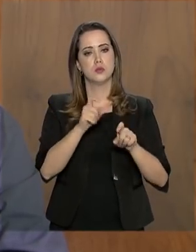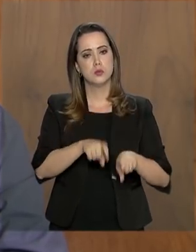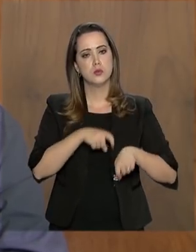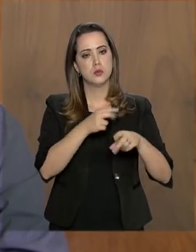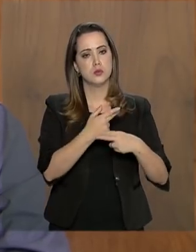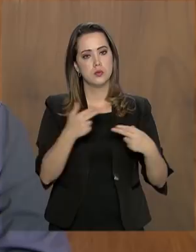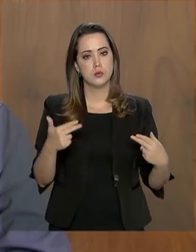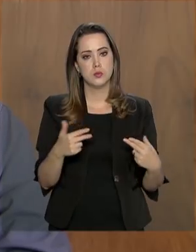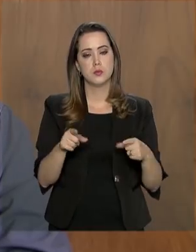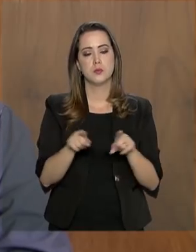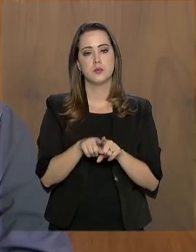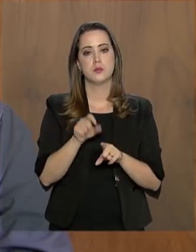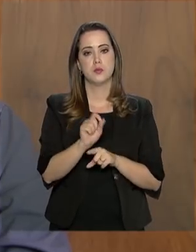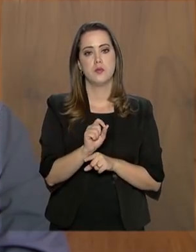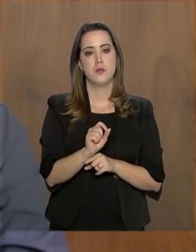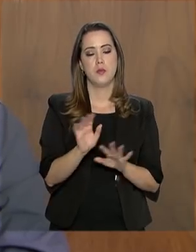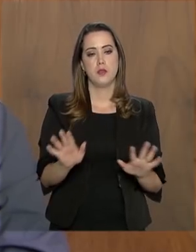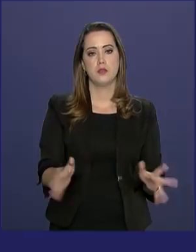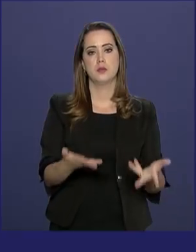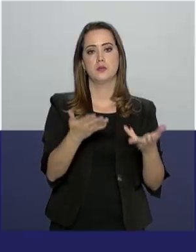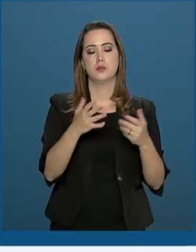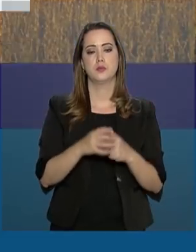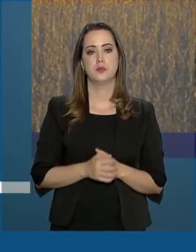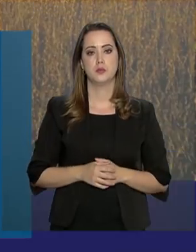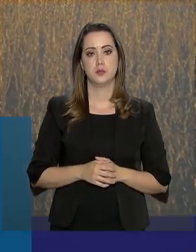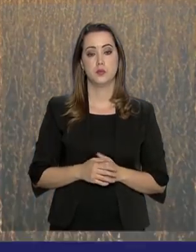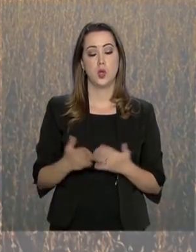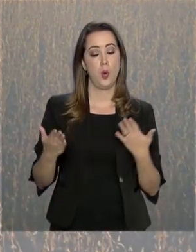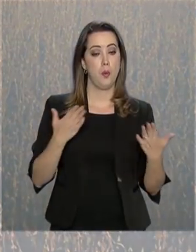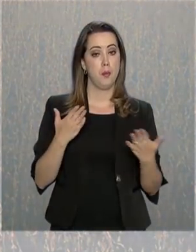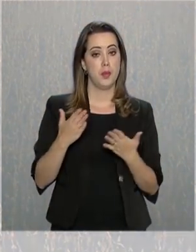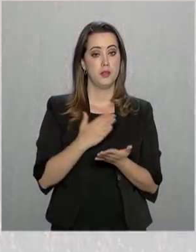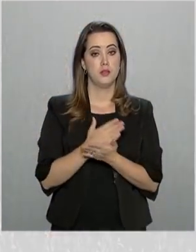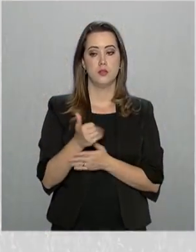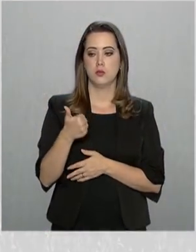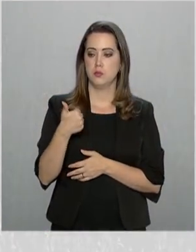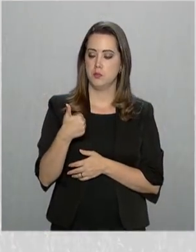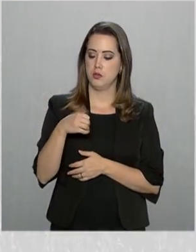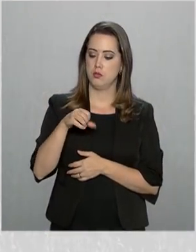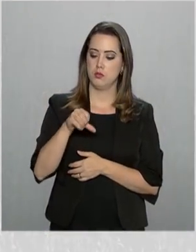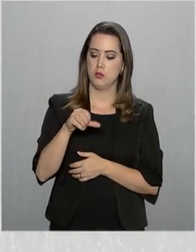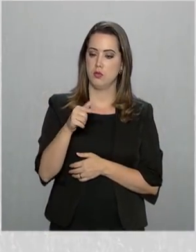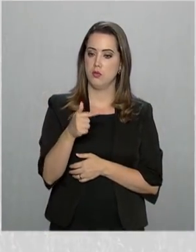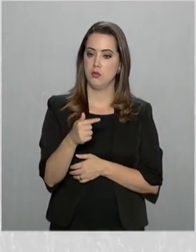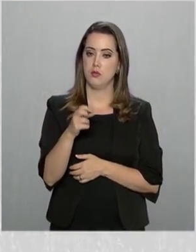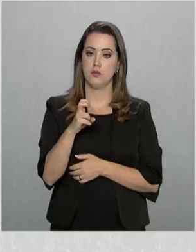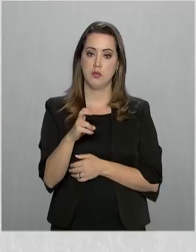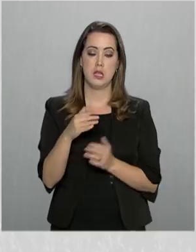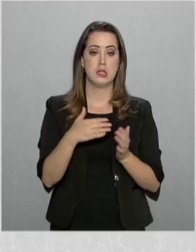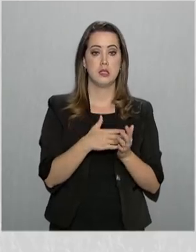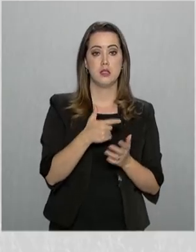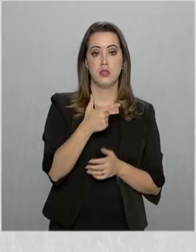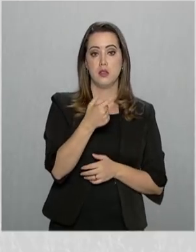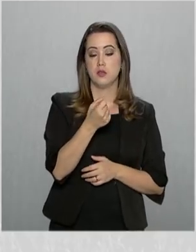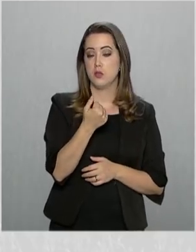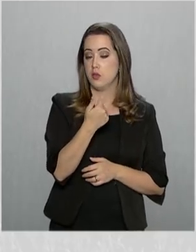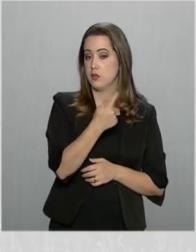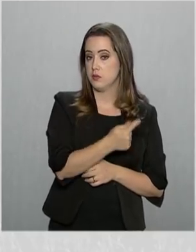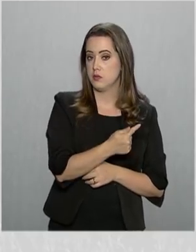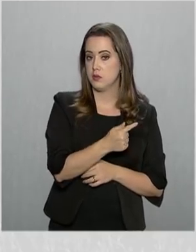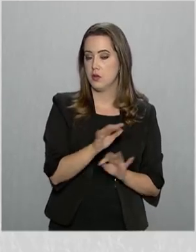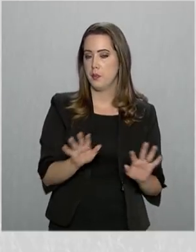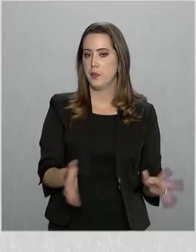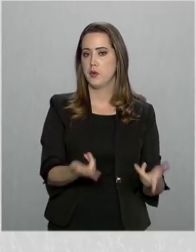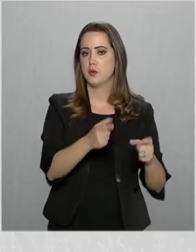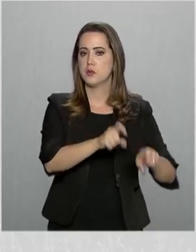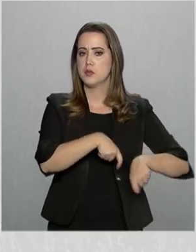produto e da produtividade. Desde 1975 até 2017, a produção de